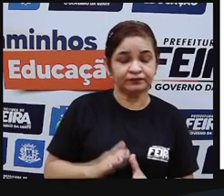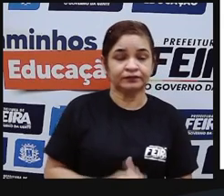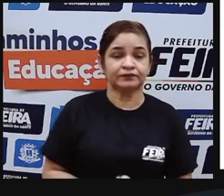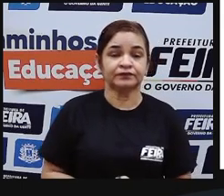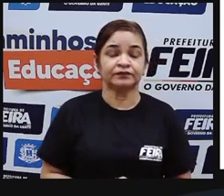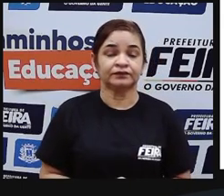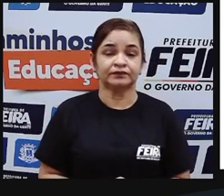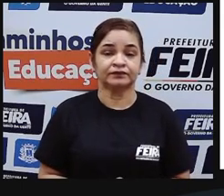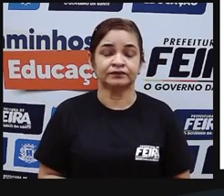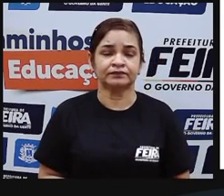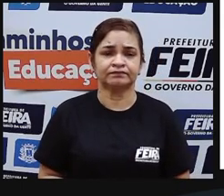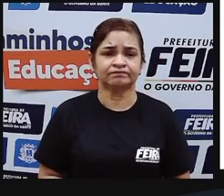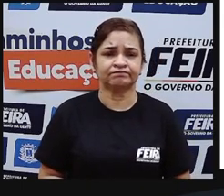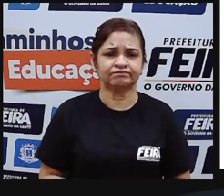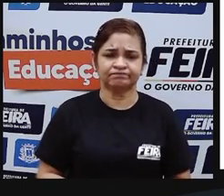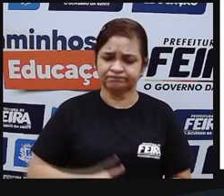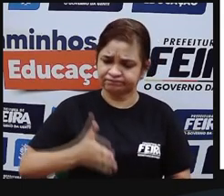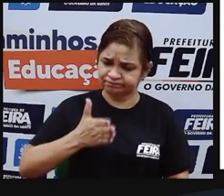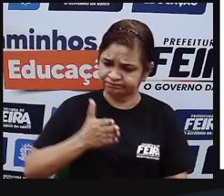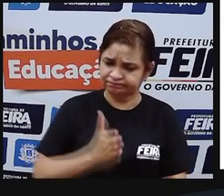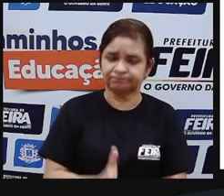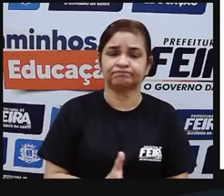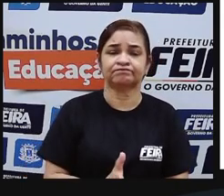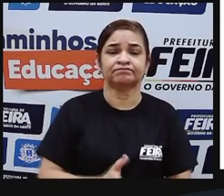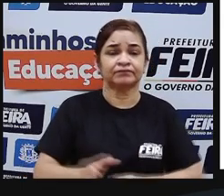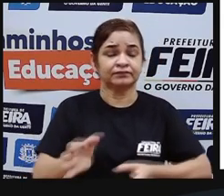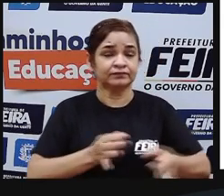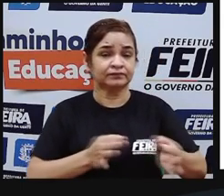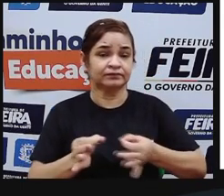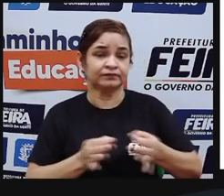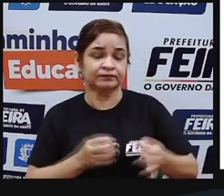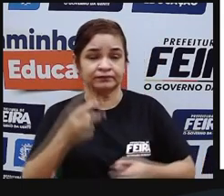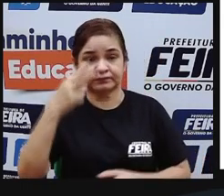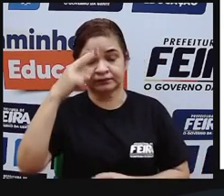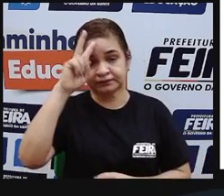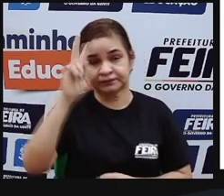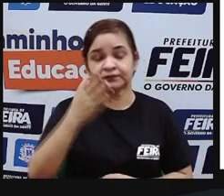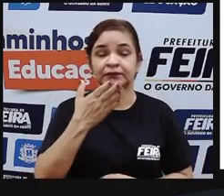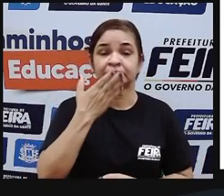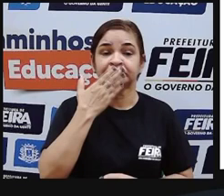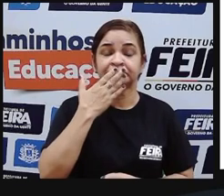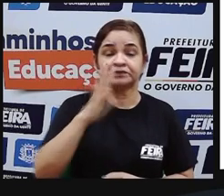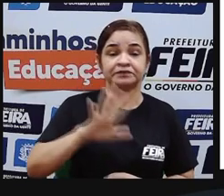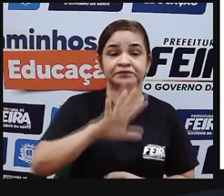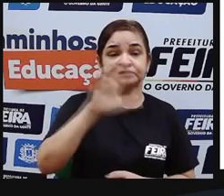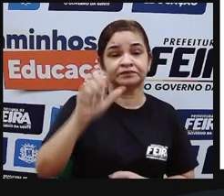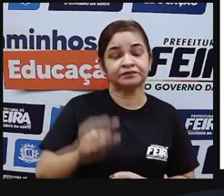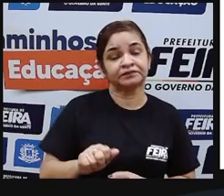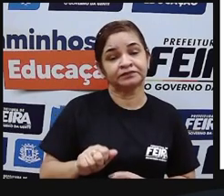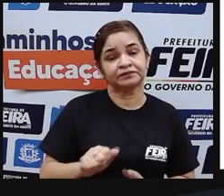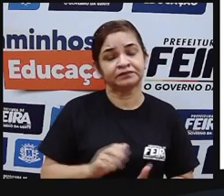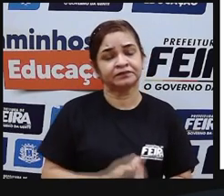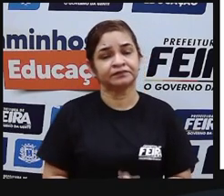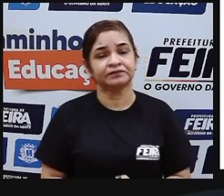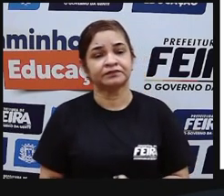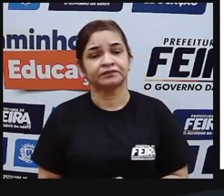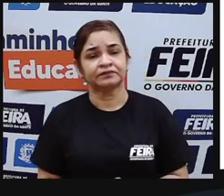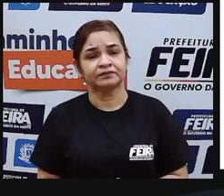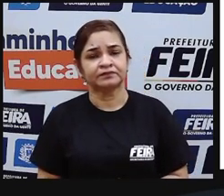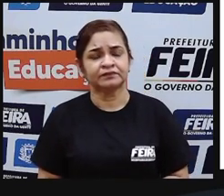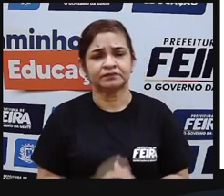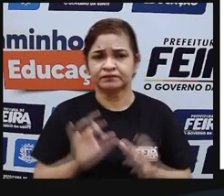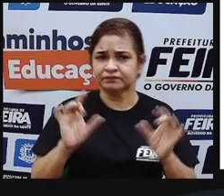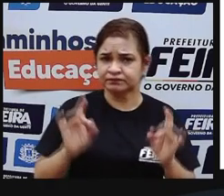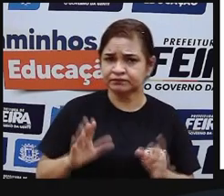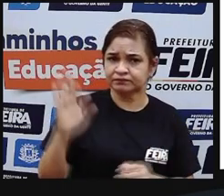Essa é uma luta ativa na construção da história indígena no continente americano. Não é uma questão só